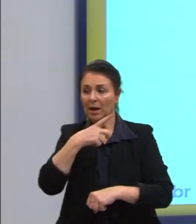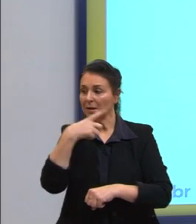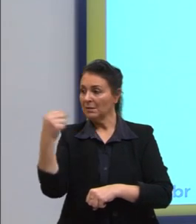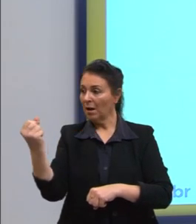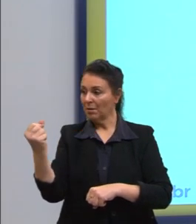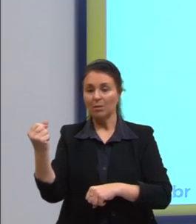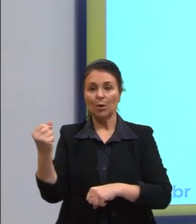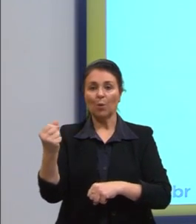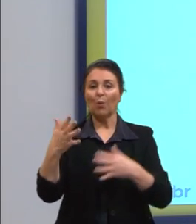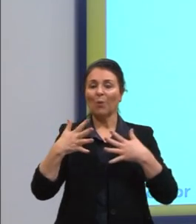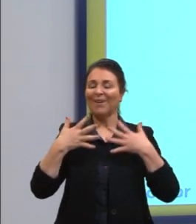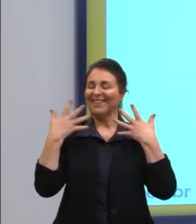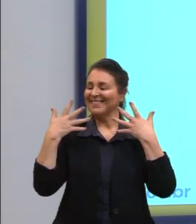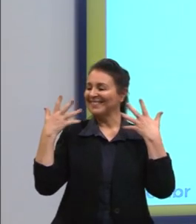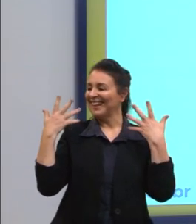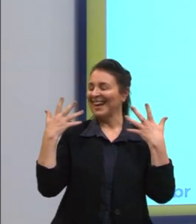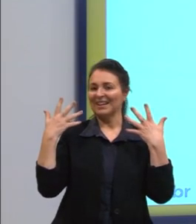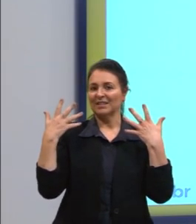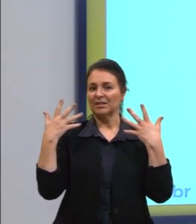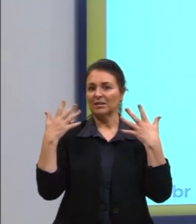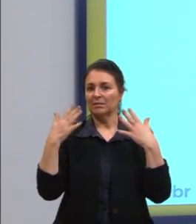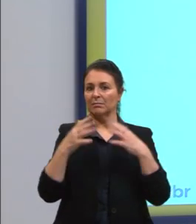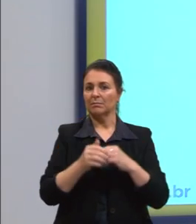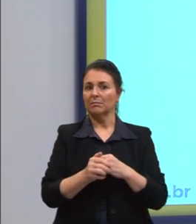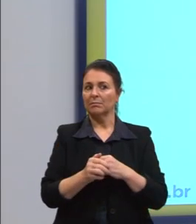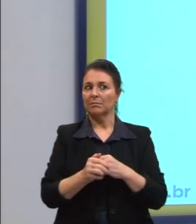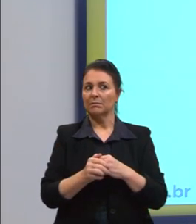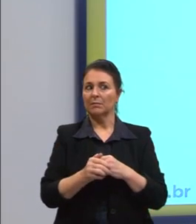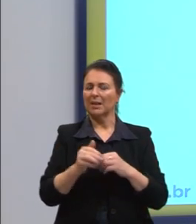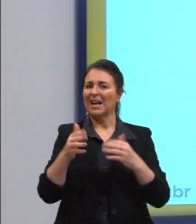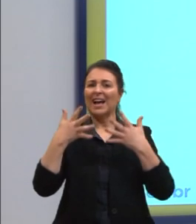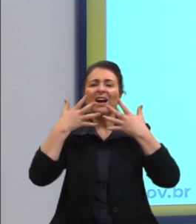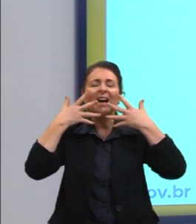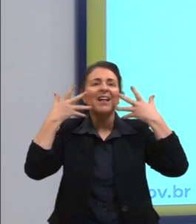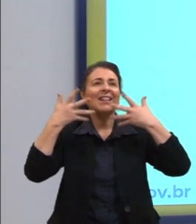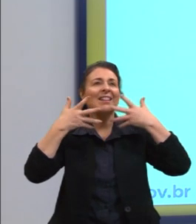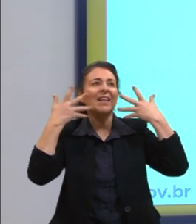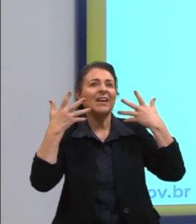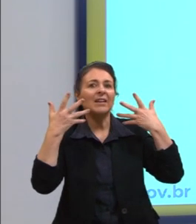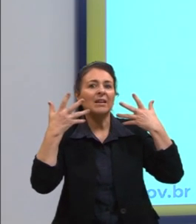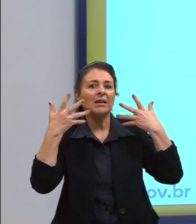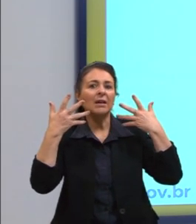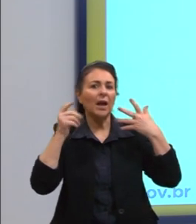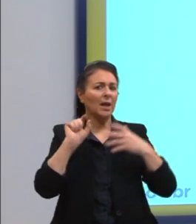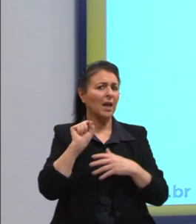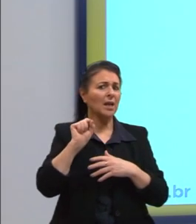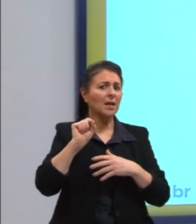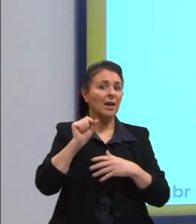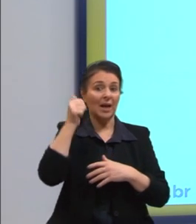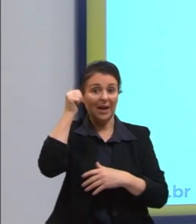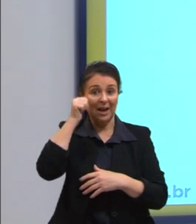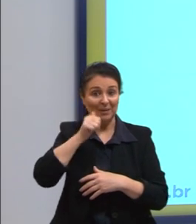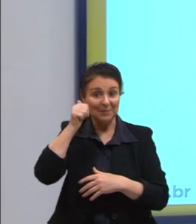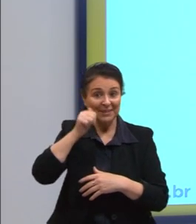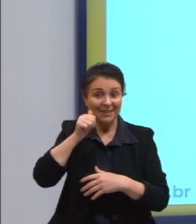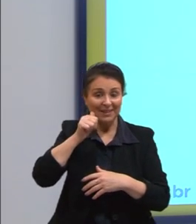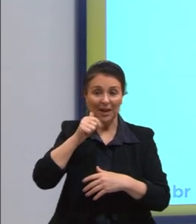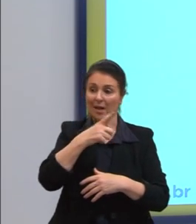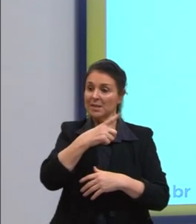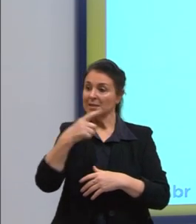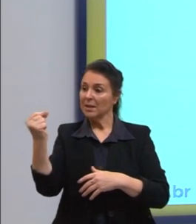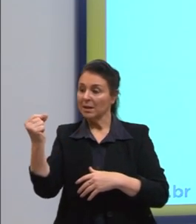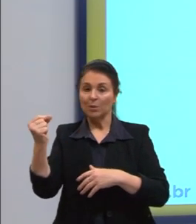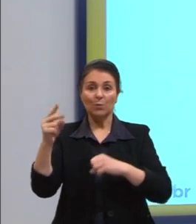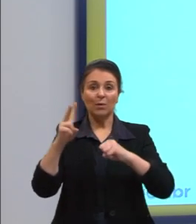Então, eu tenho ali alegre, que se refere a Mariana. E saiu, que é um verbo de ação. Eu